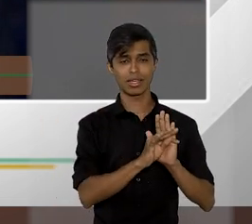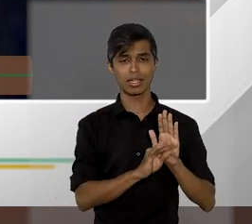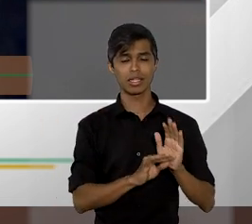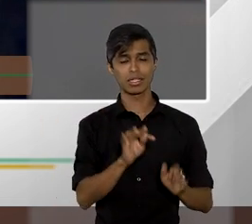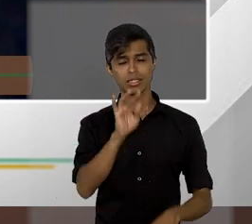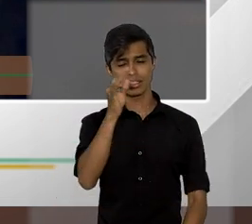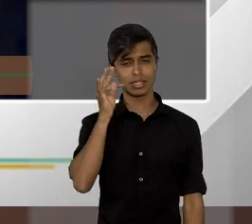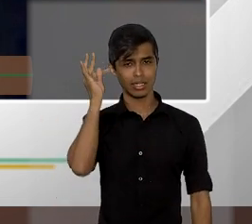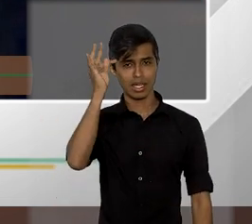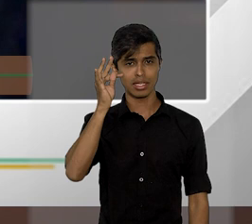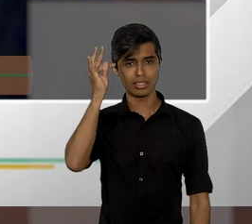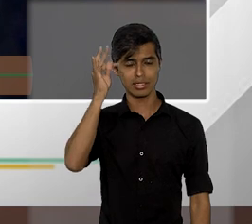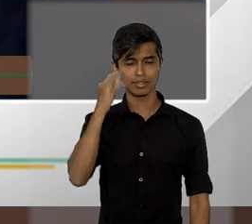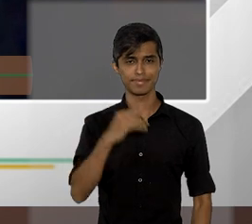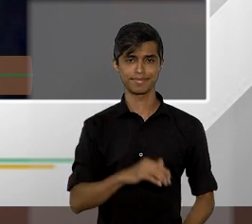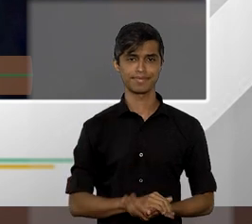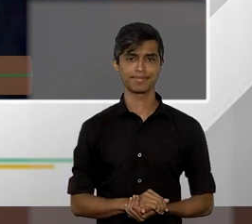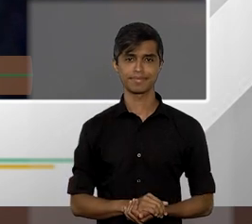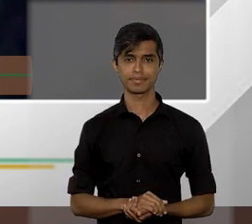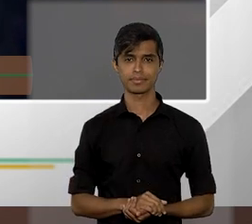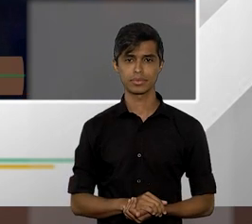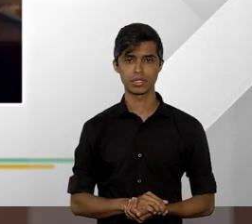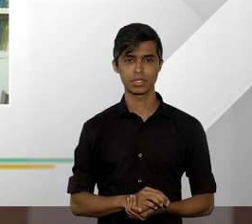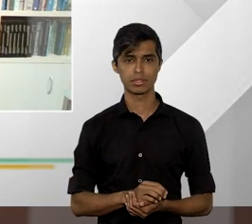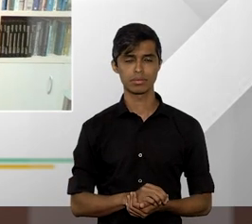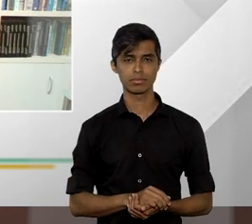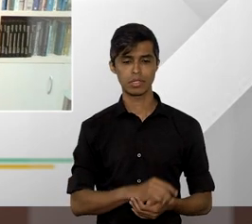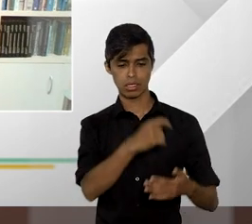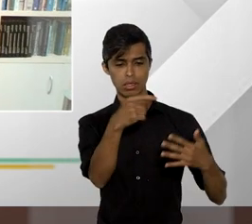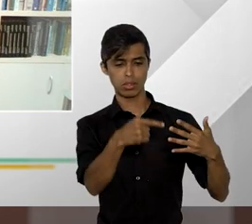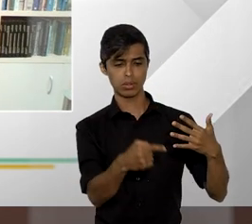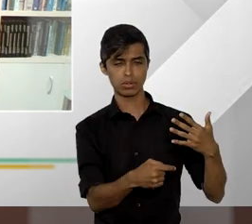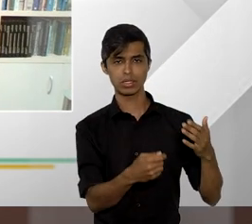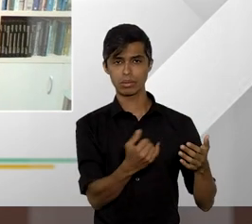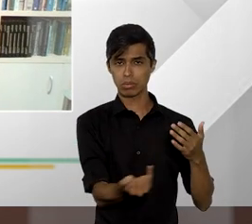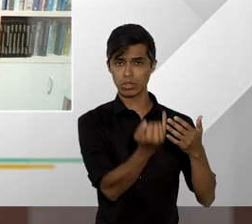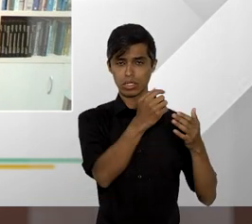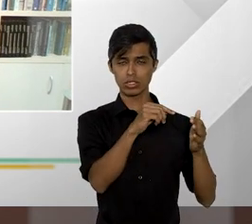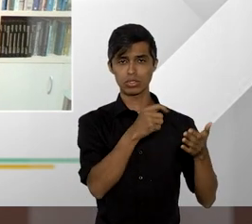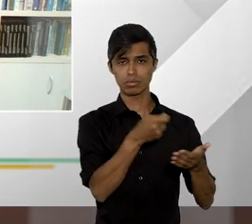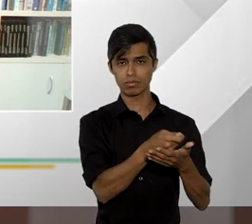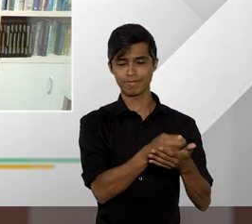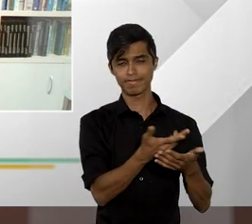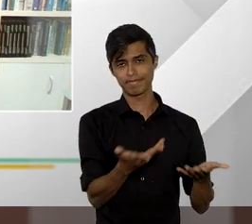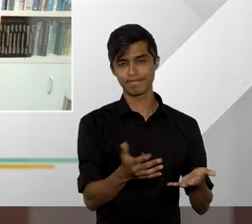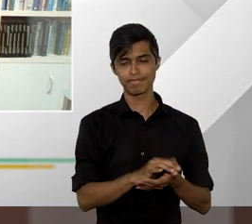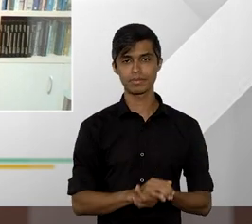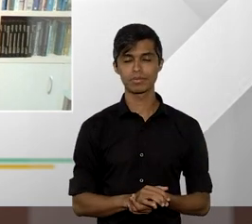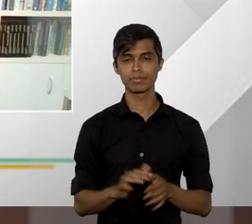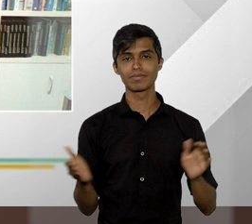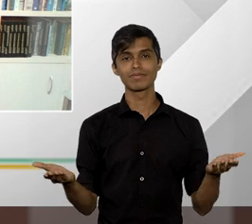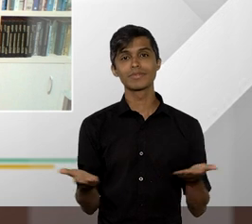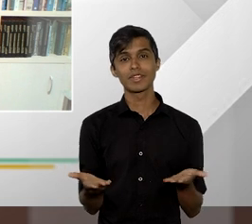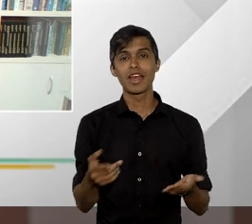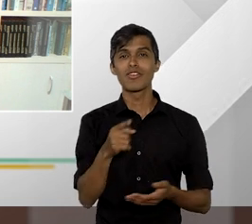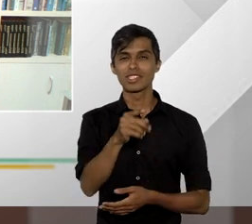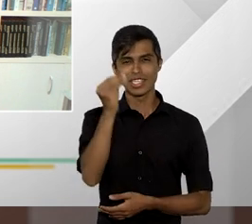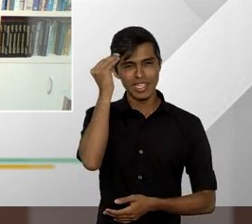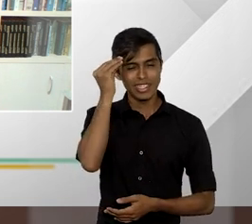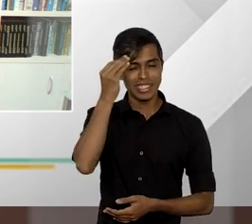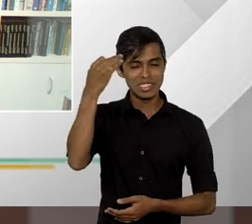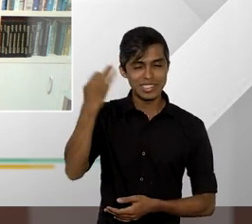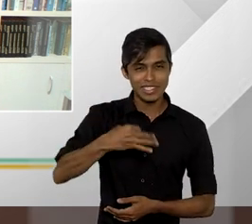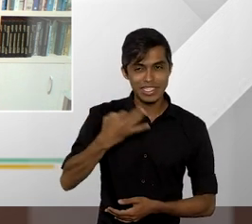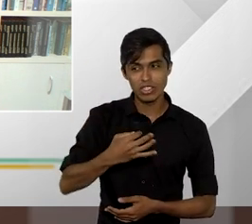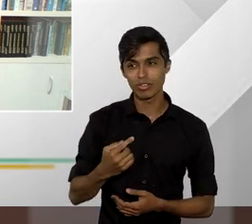precedente em função da relevância bom é isso hoje você com certeza entendeu direito com a explanação